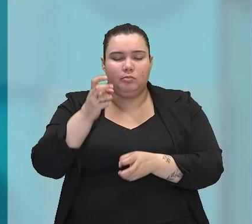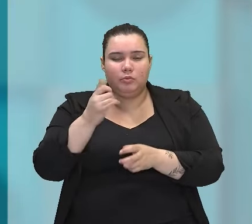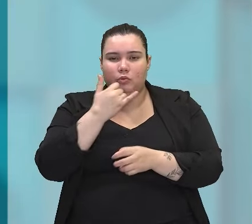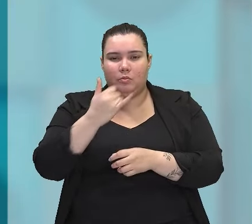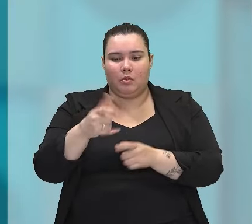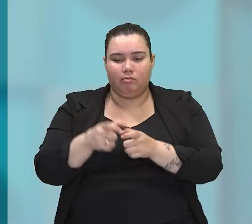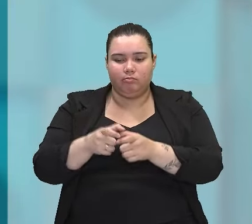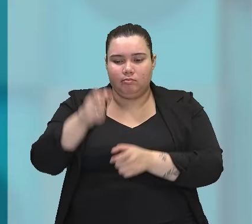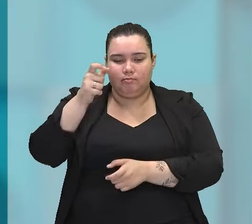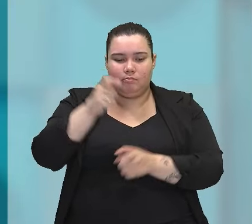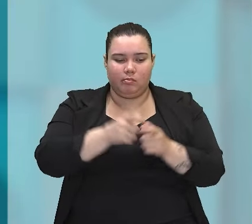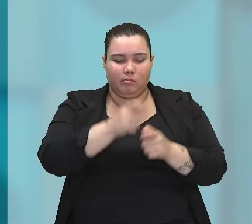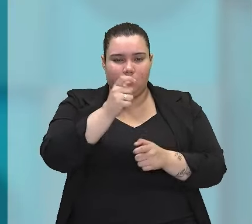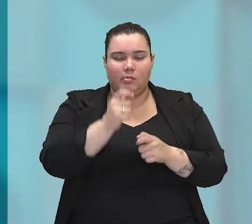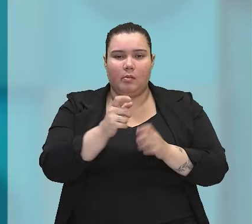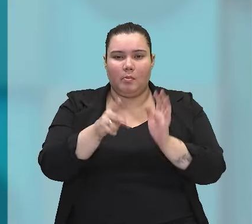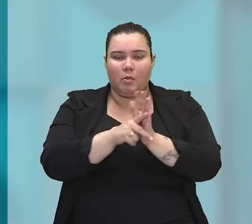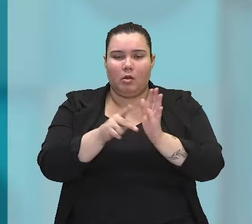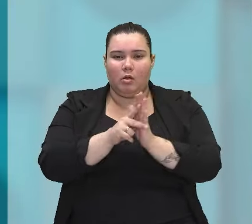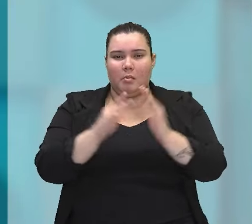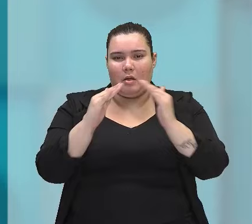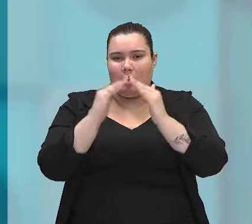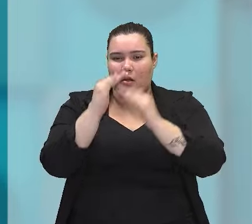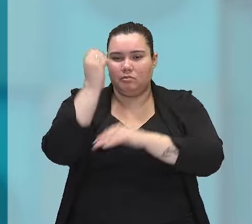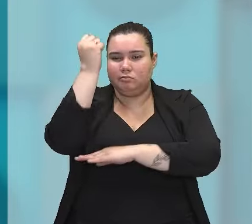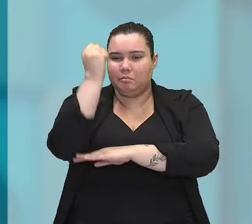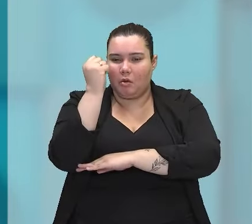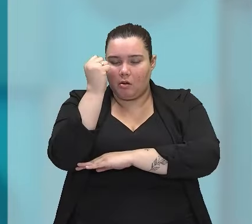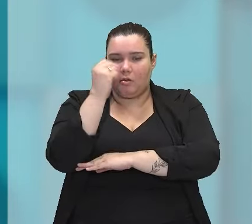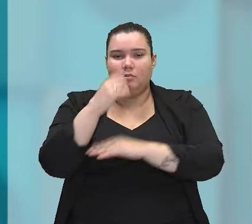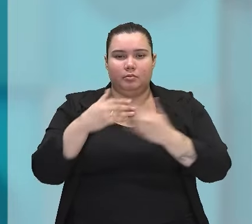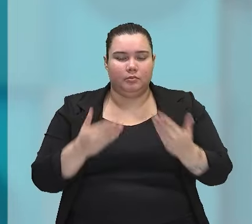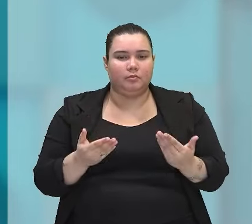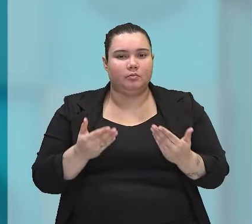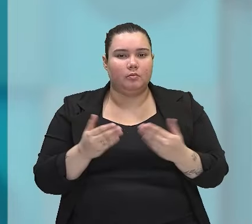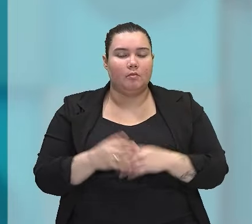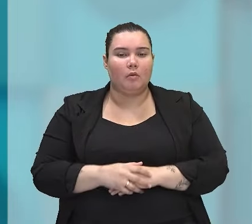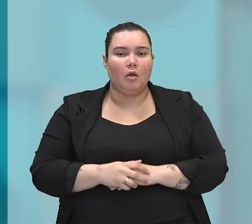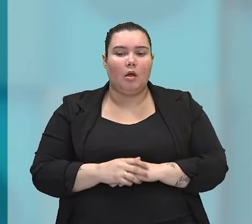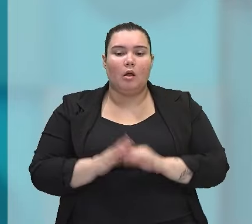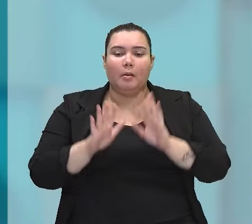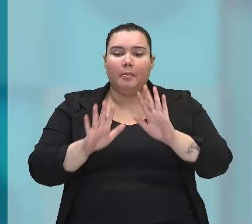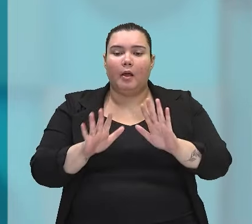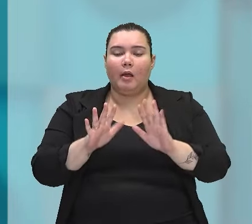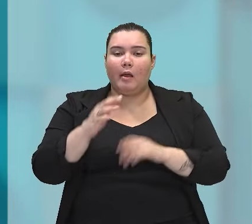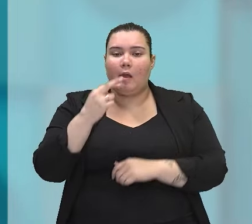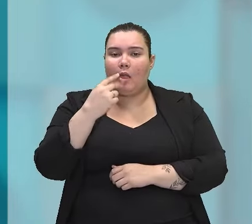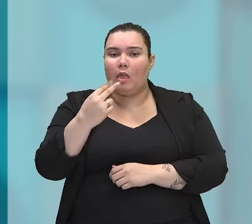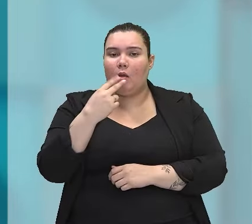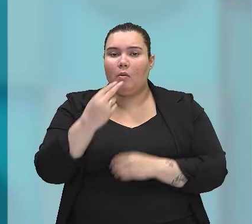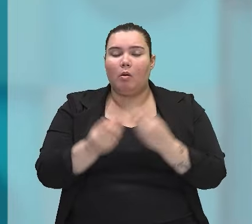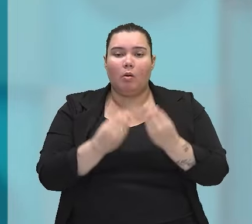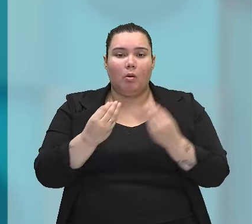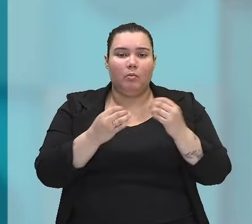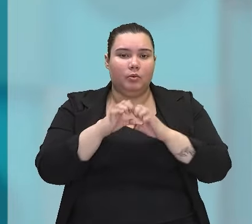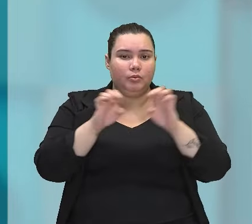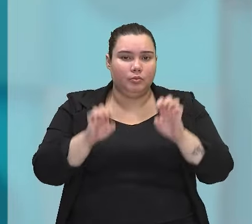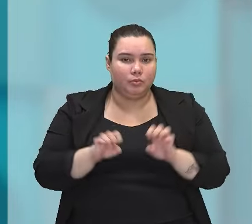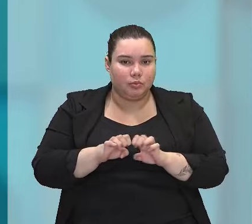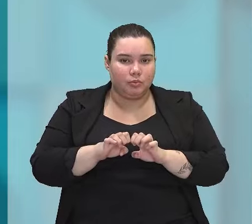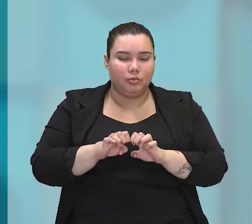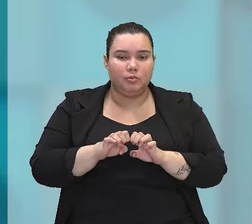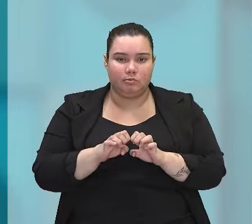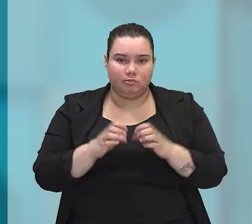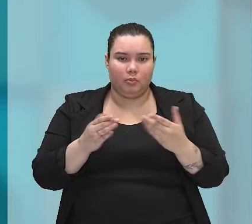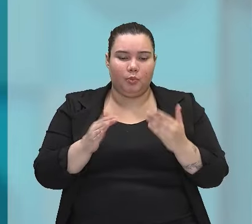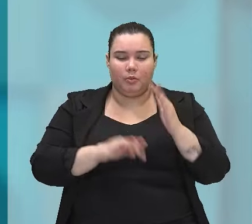texto? Quais são as estruturas da nossa língua? Que estruturam os elementos que estruturam o texto? Exatamente as palavras, as